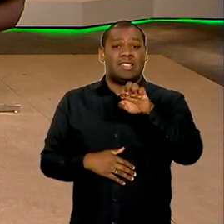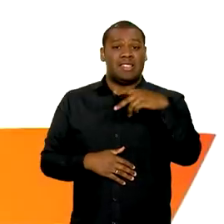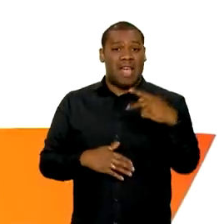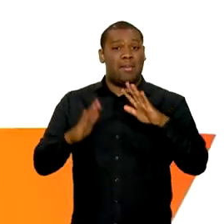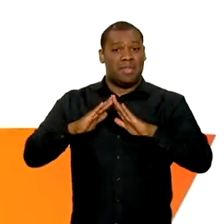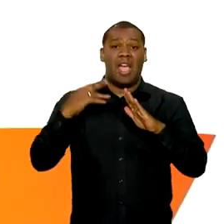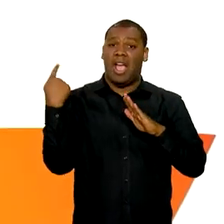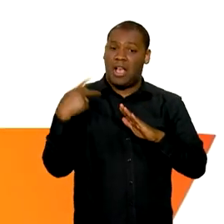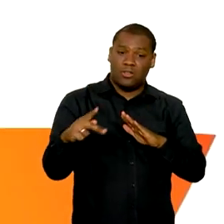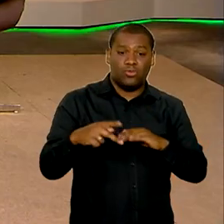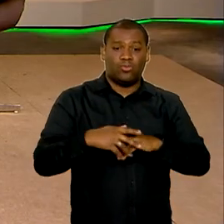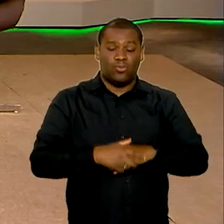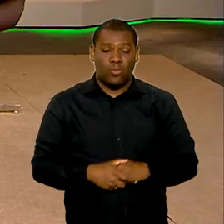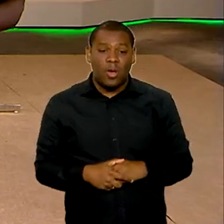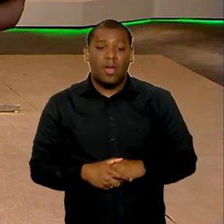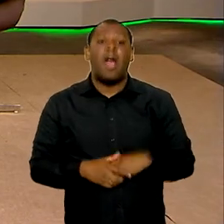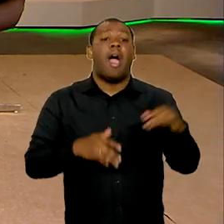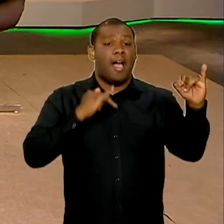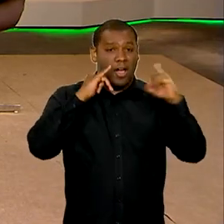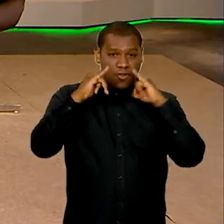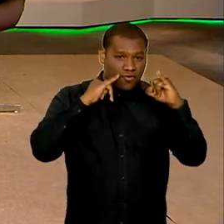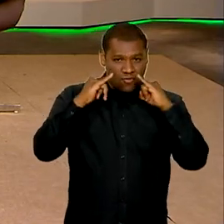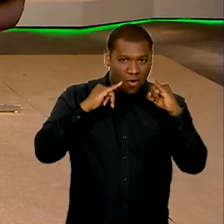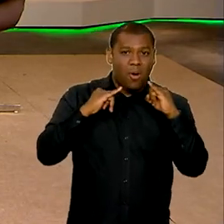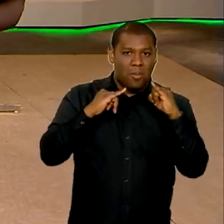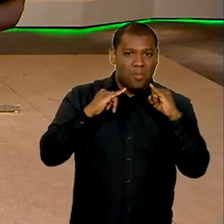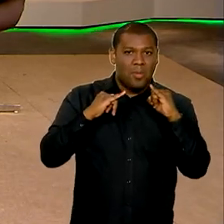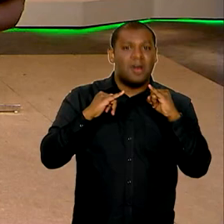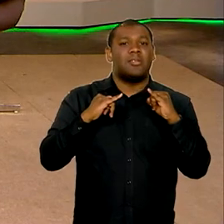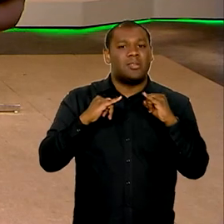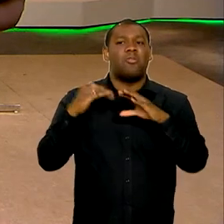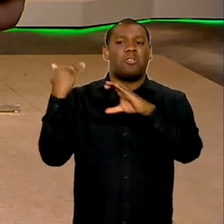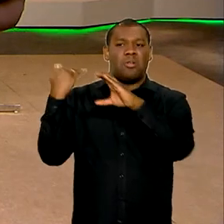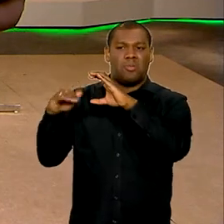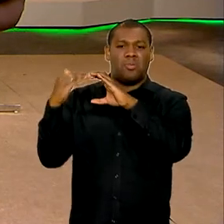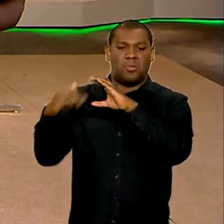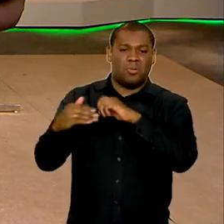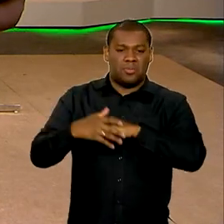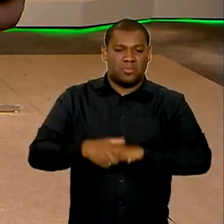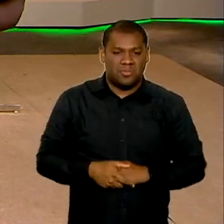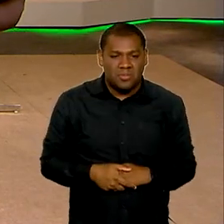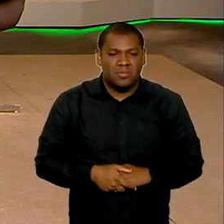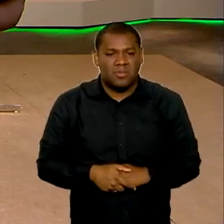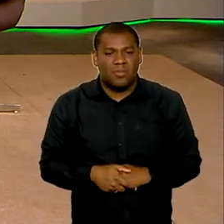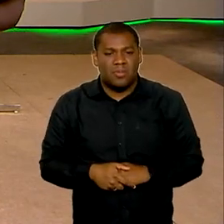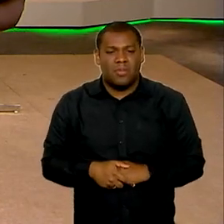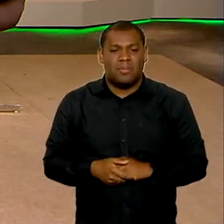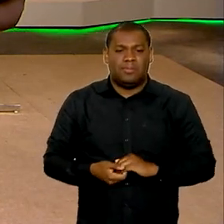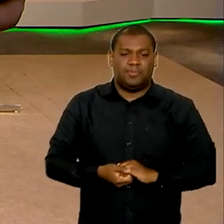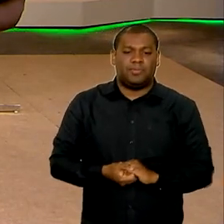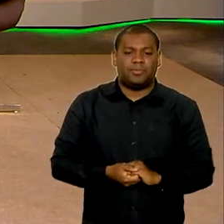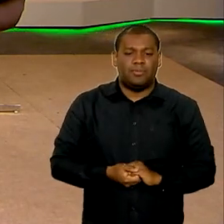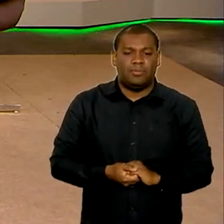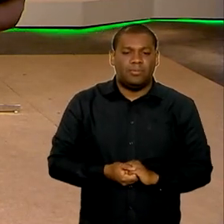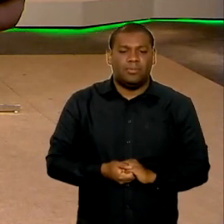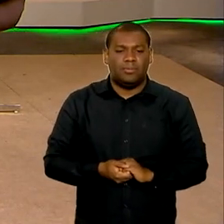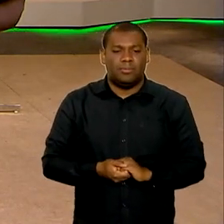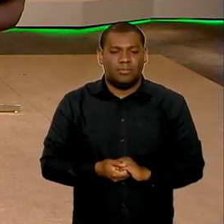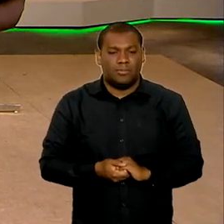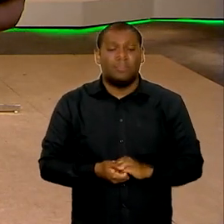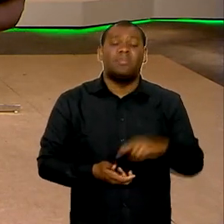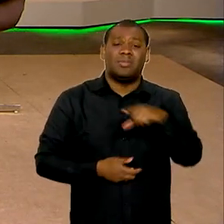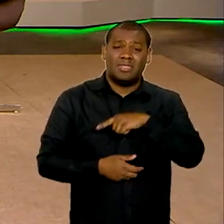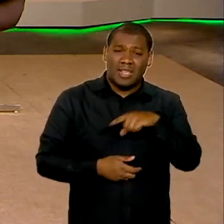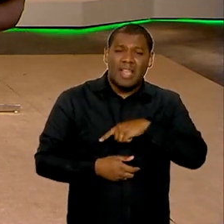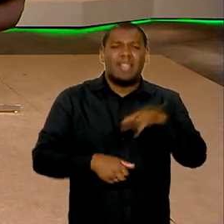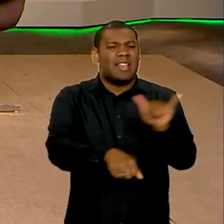quer receber os alertas. A partir deste momento, qualquer alerta que for emitido para aquela região, ela vai passar a receber no SMS. A gente